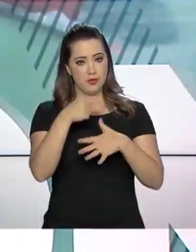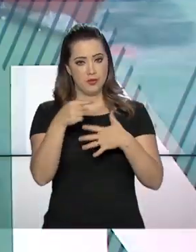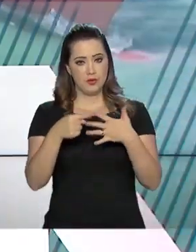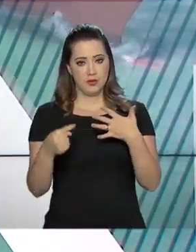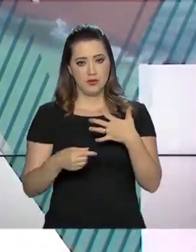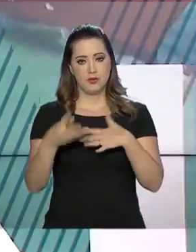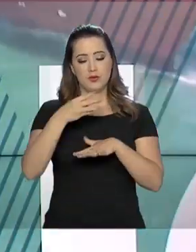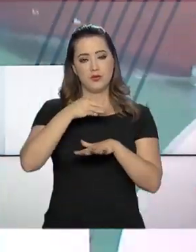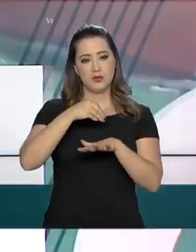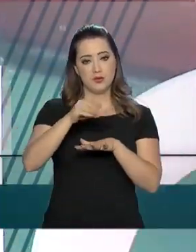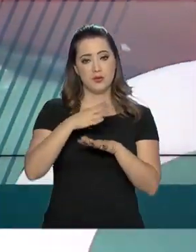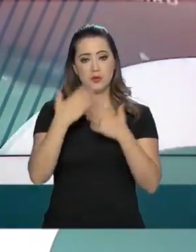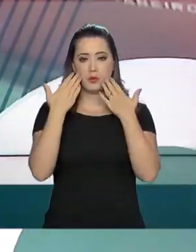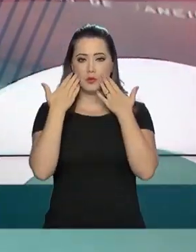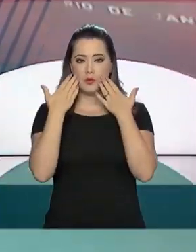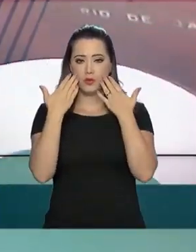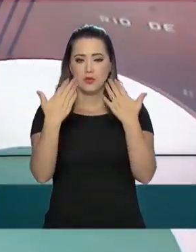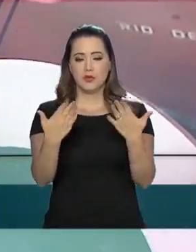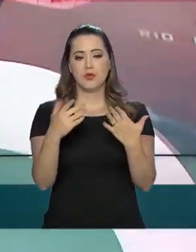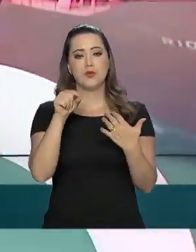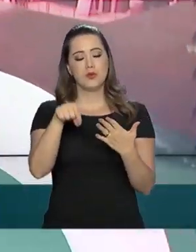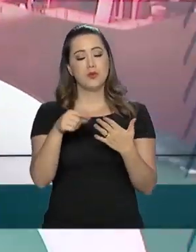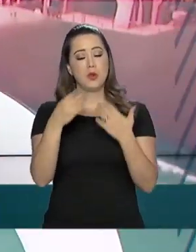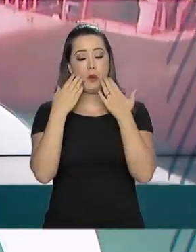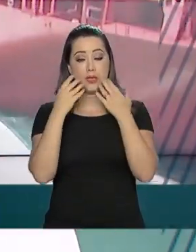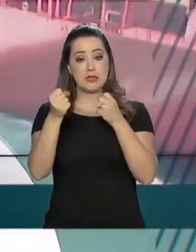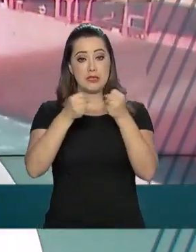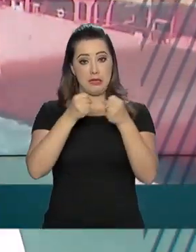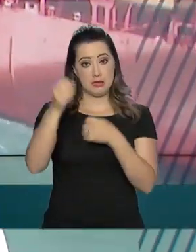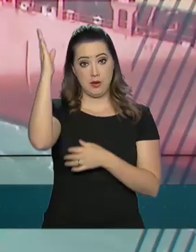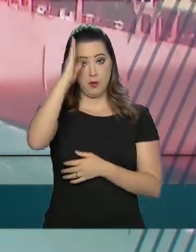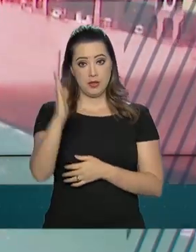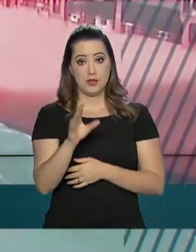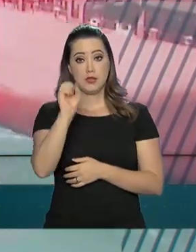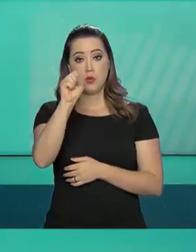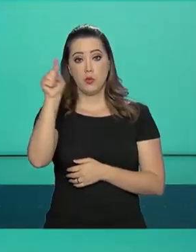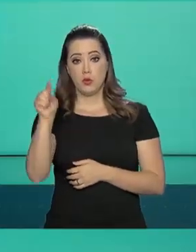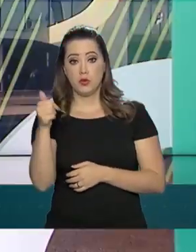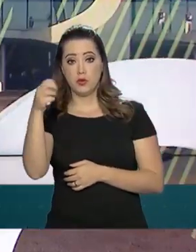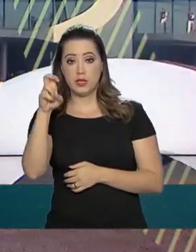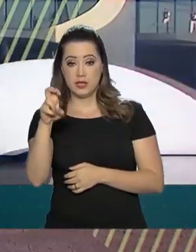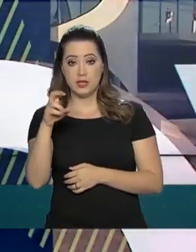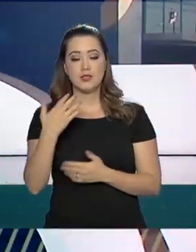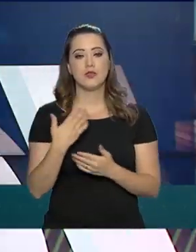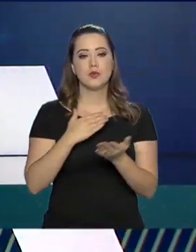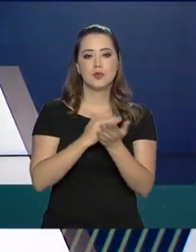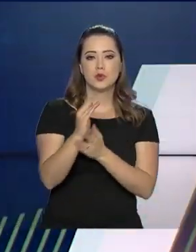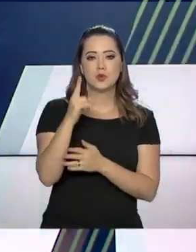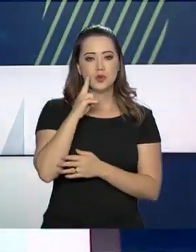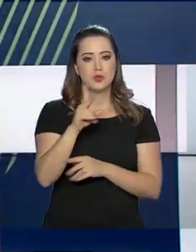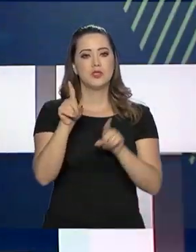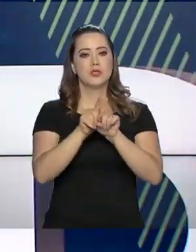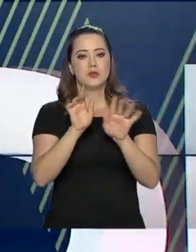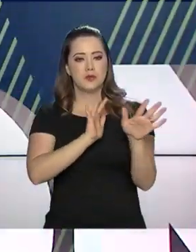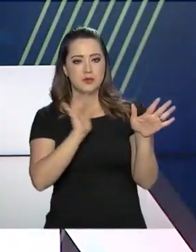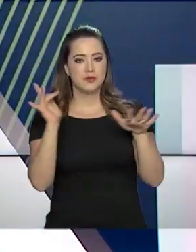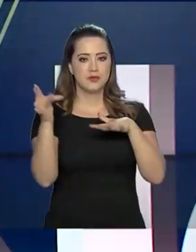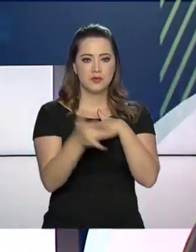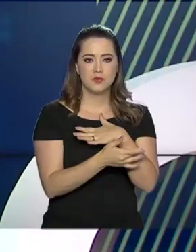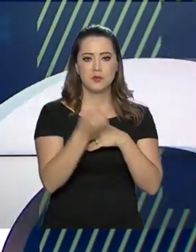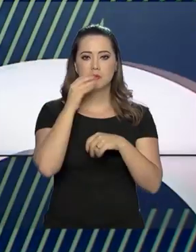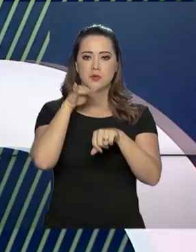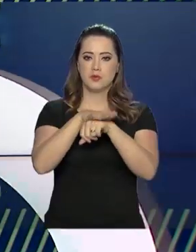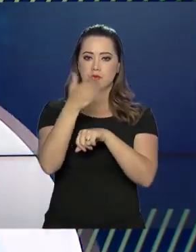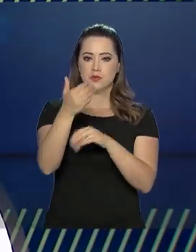Essas e outras informações você acompanha no Repórter Brasil, às 8h15 da noite. Continue nos acompanhando também pelas redes sociais.